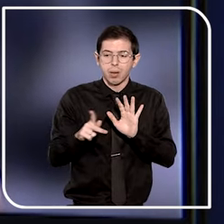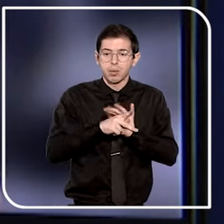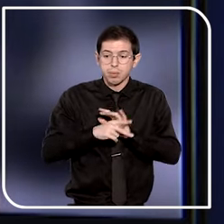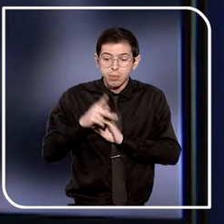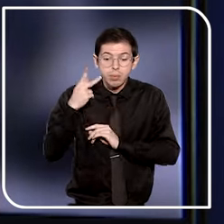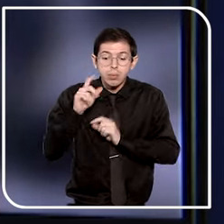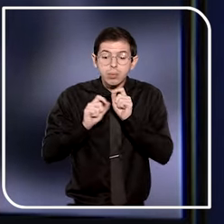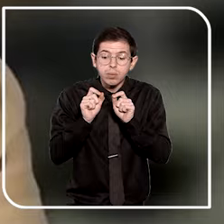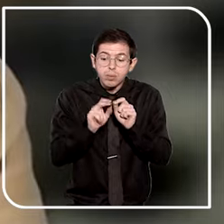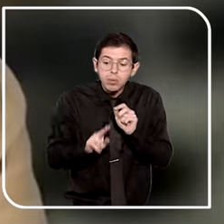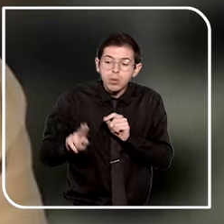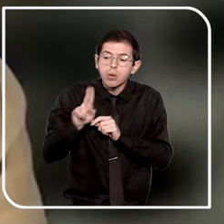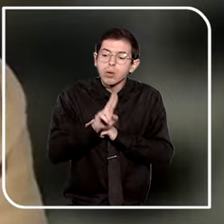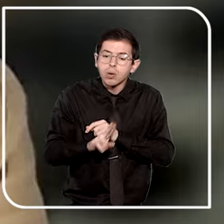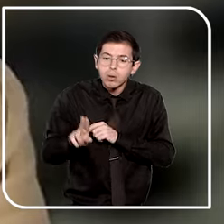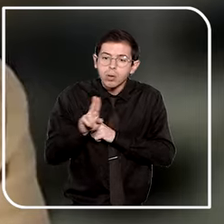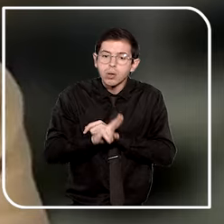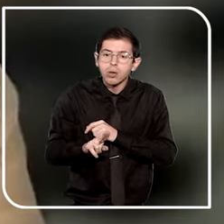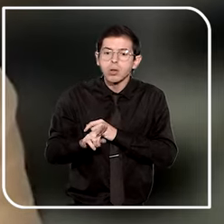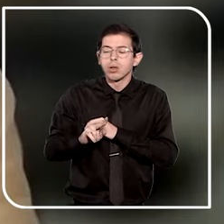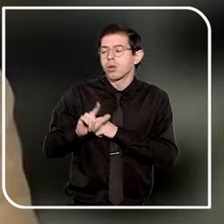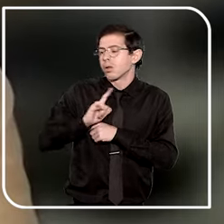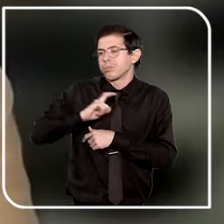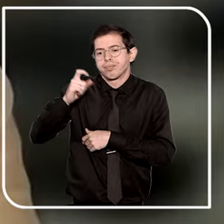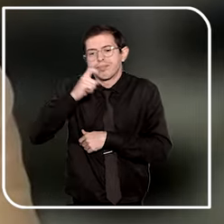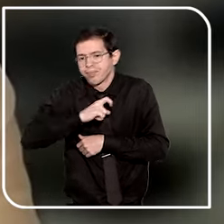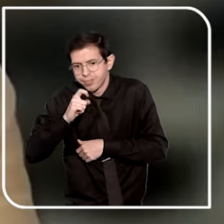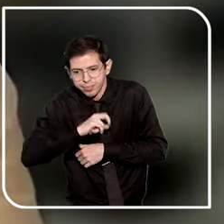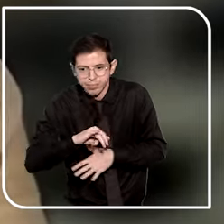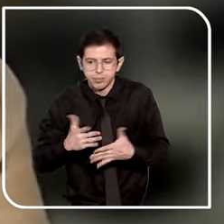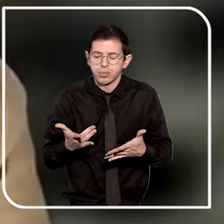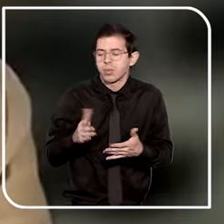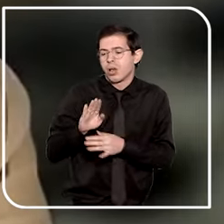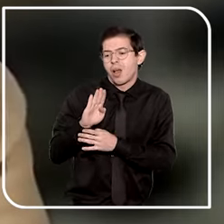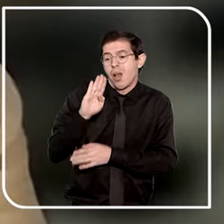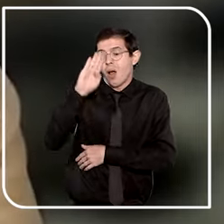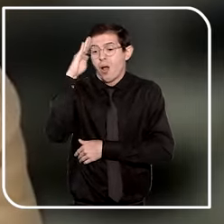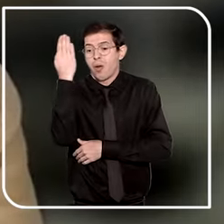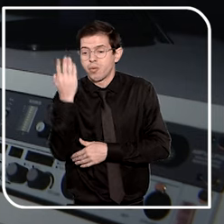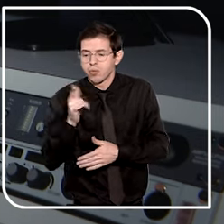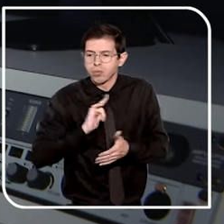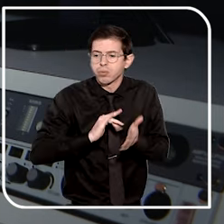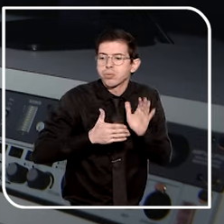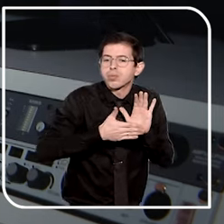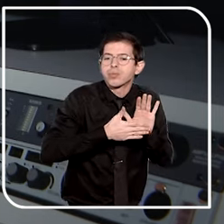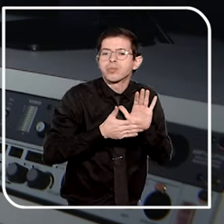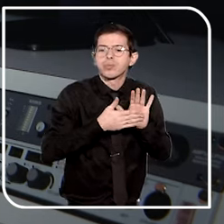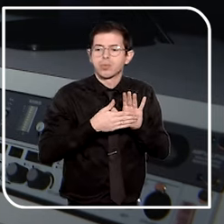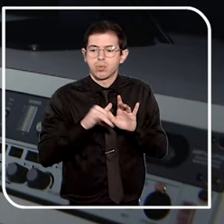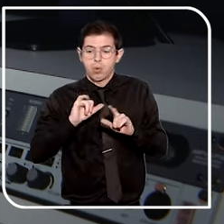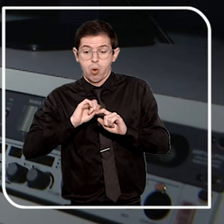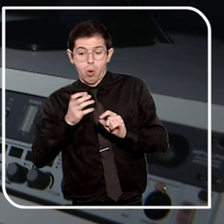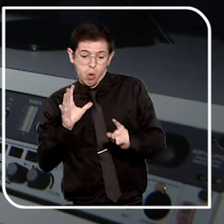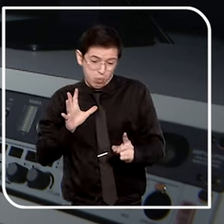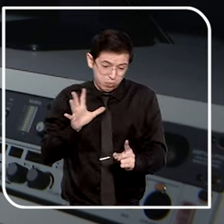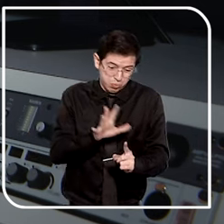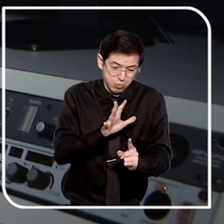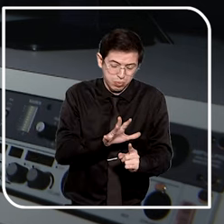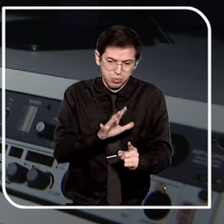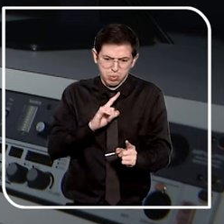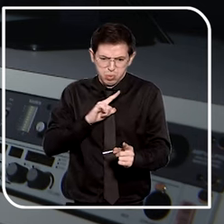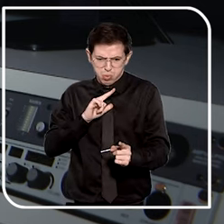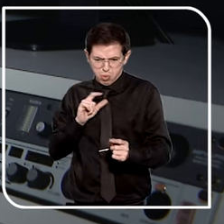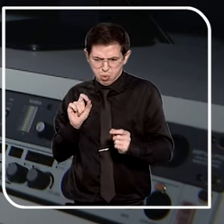a utilização de fraude, de falsas promessas, coação, grave